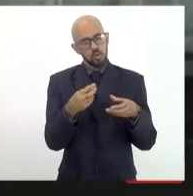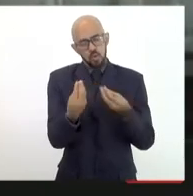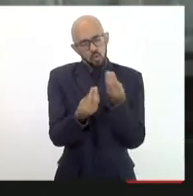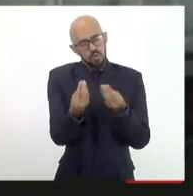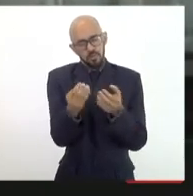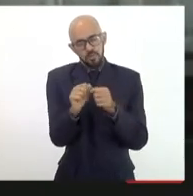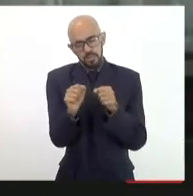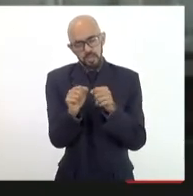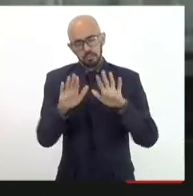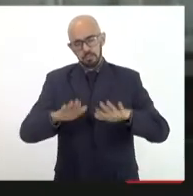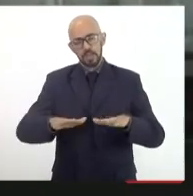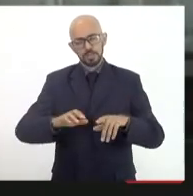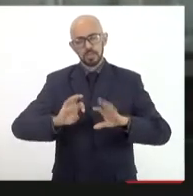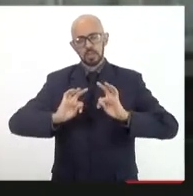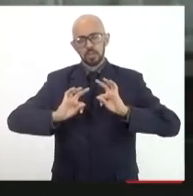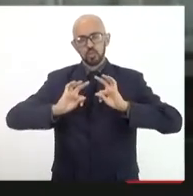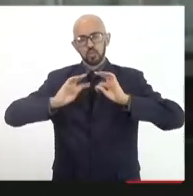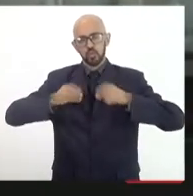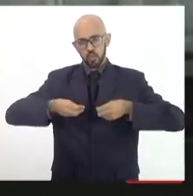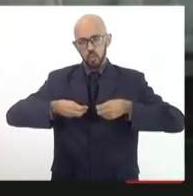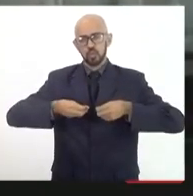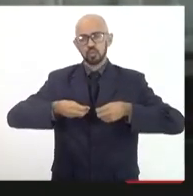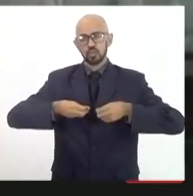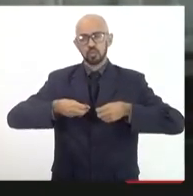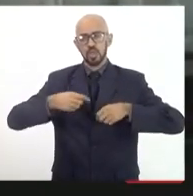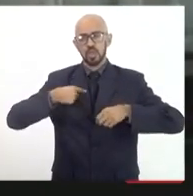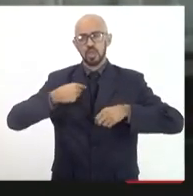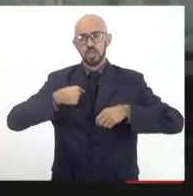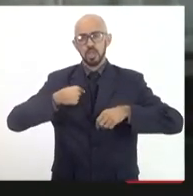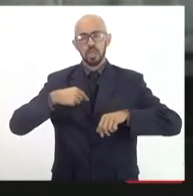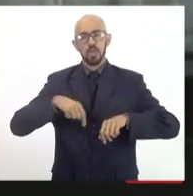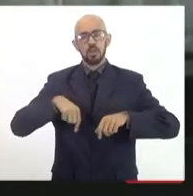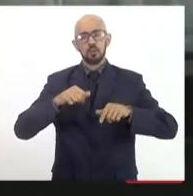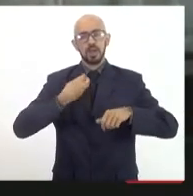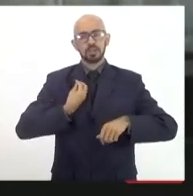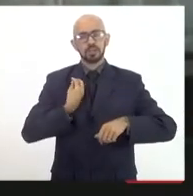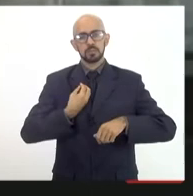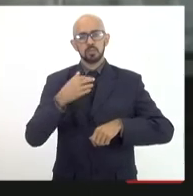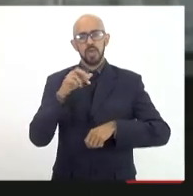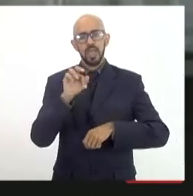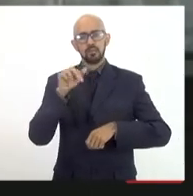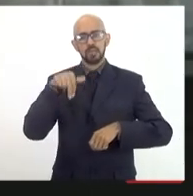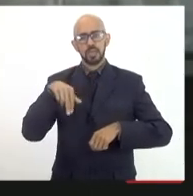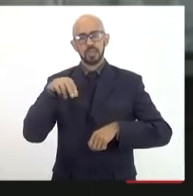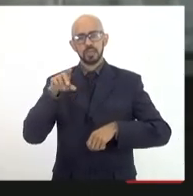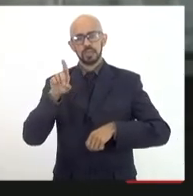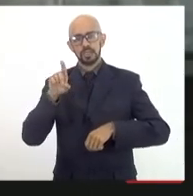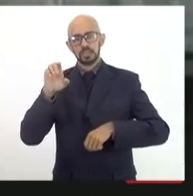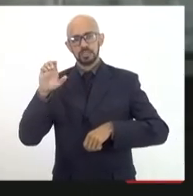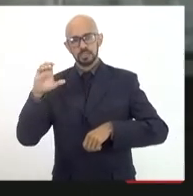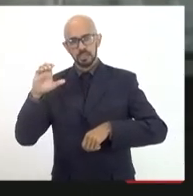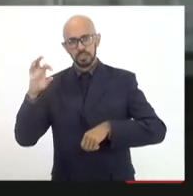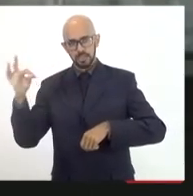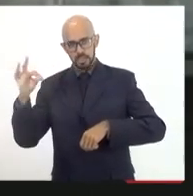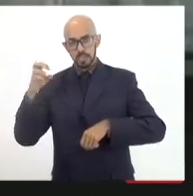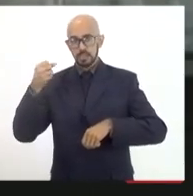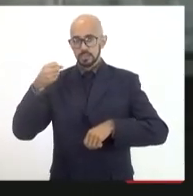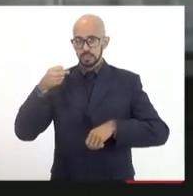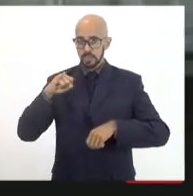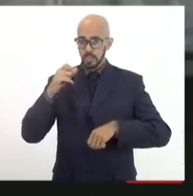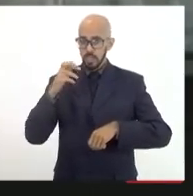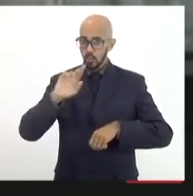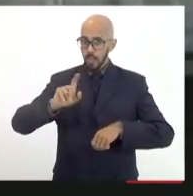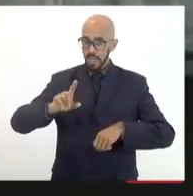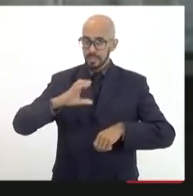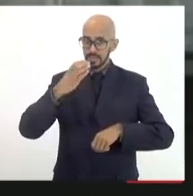eu faço parte do conselho diretor do FNDCT, se não fosse a ciência presente lá com a indústria, hoje o